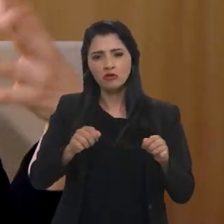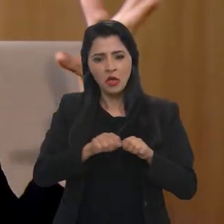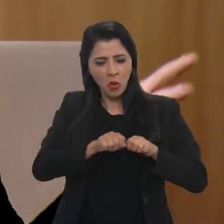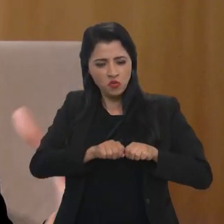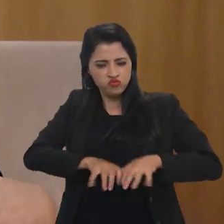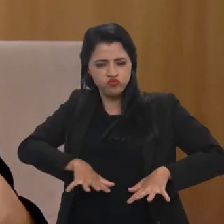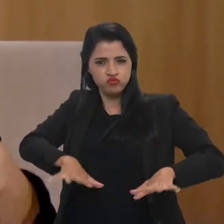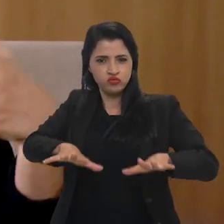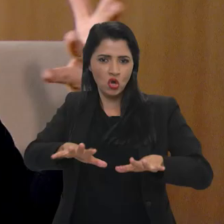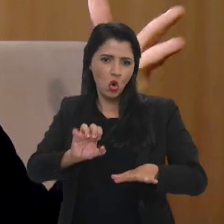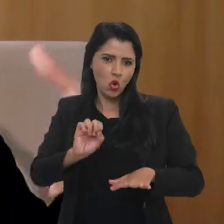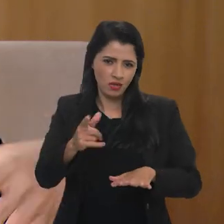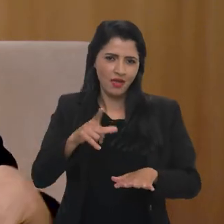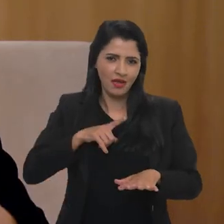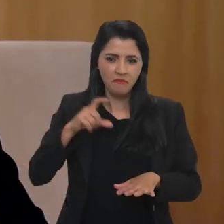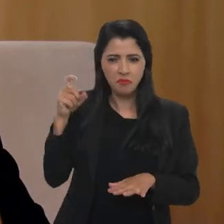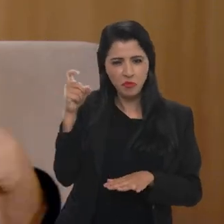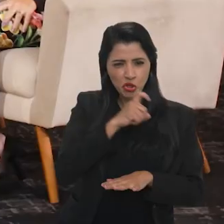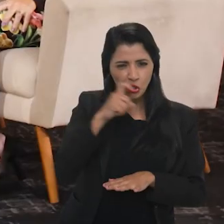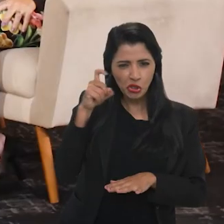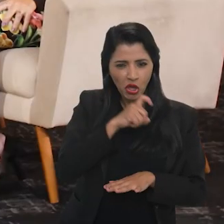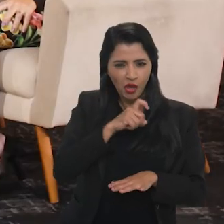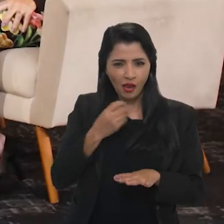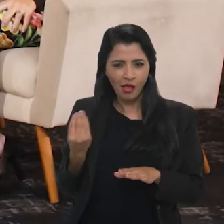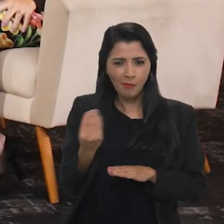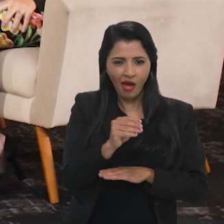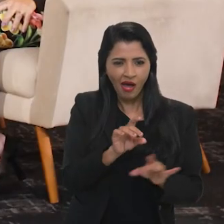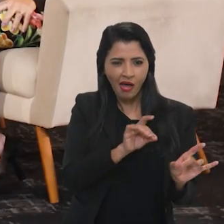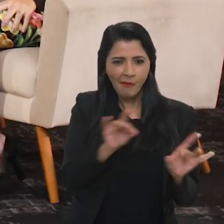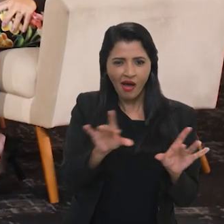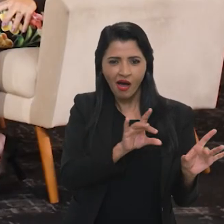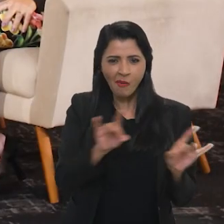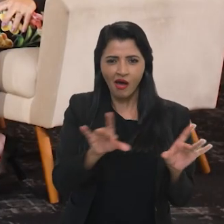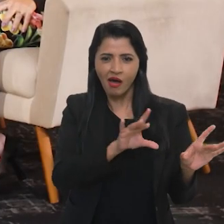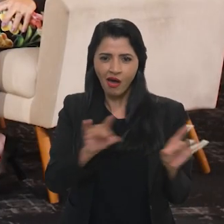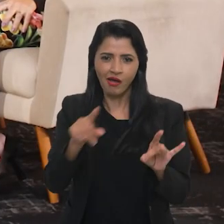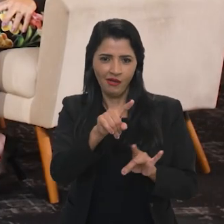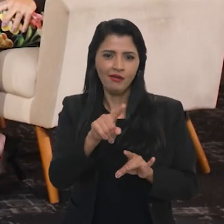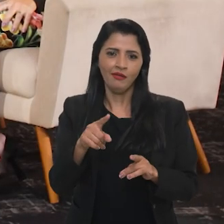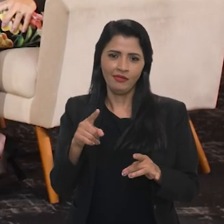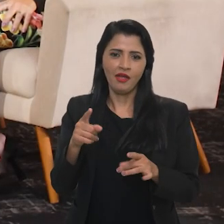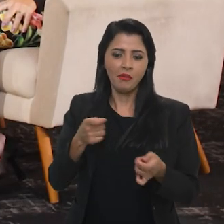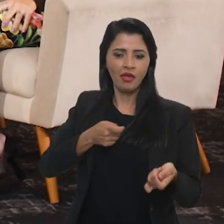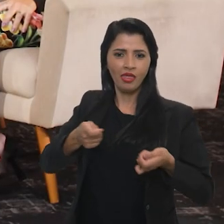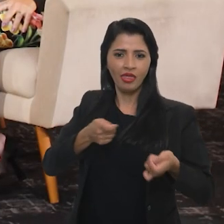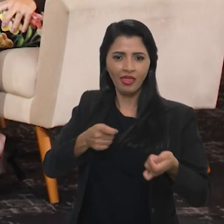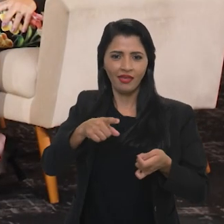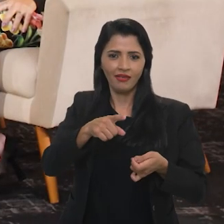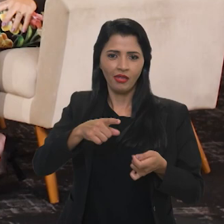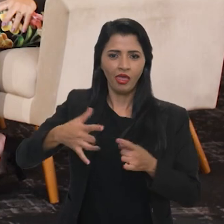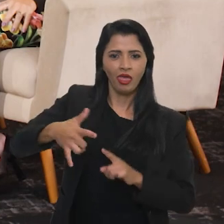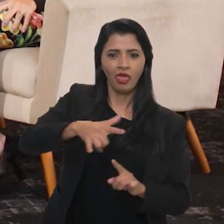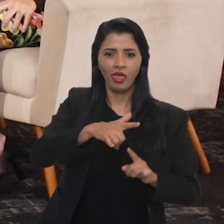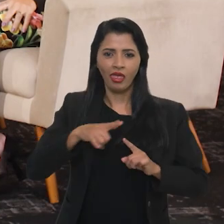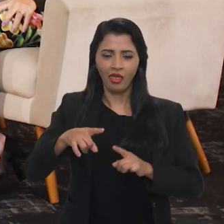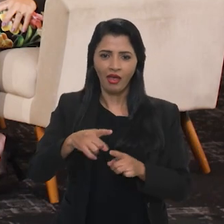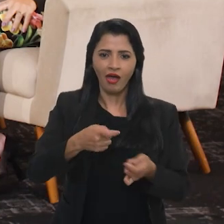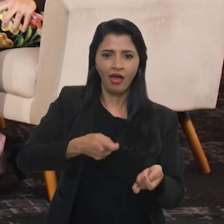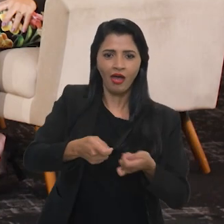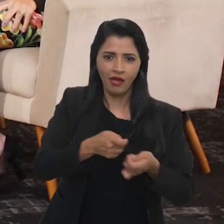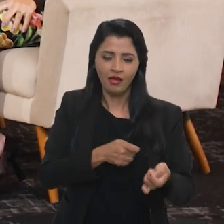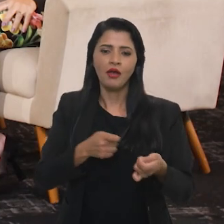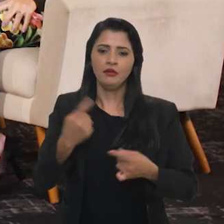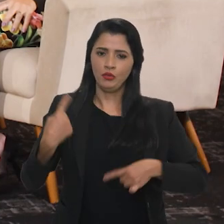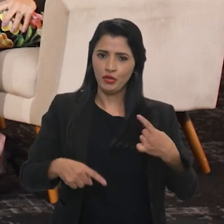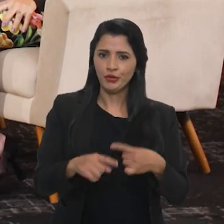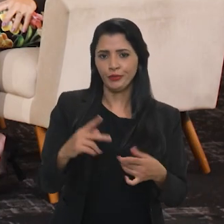proliferação de mentiras e fake news para manipular o ambiente político, acaba trazendo riscos sistêmicos, como a gente viu no